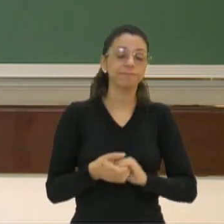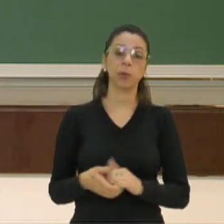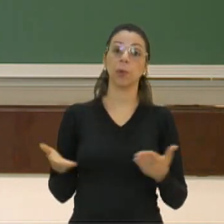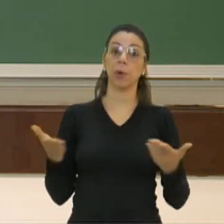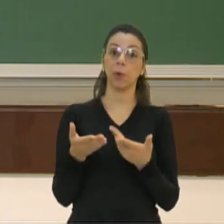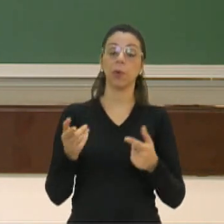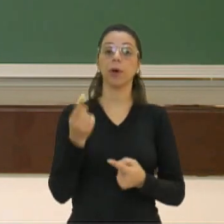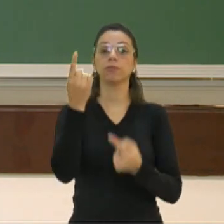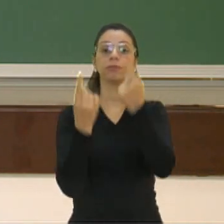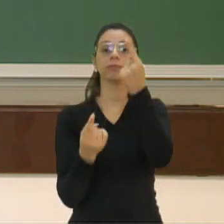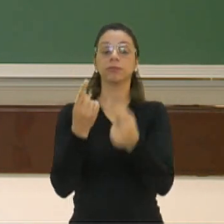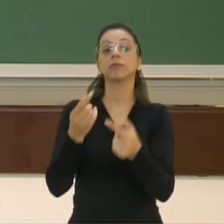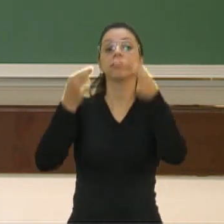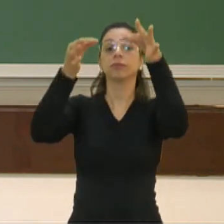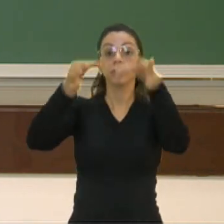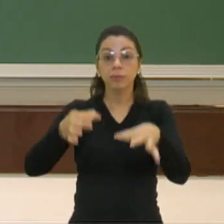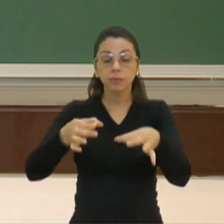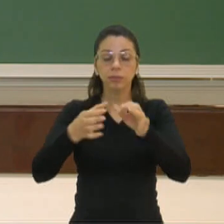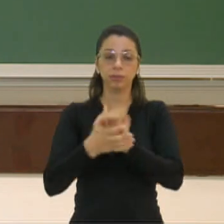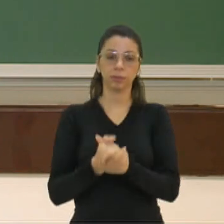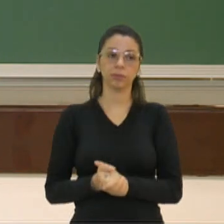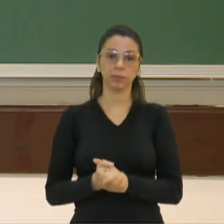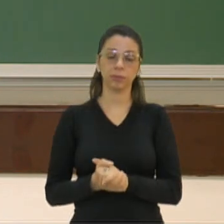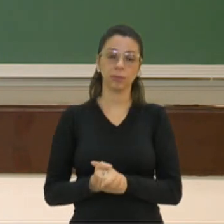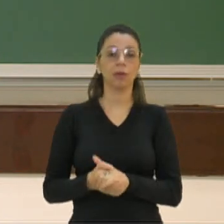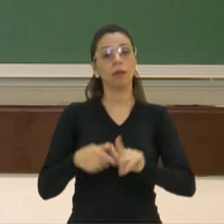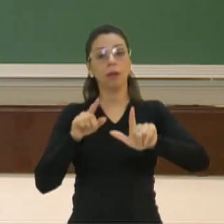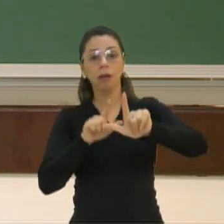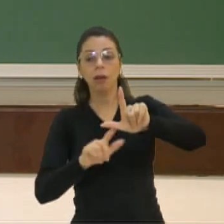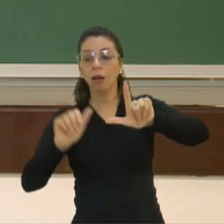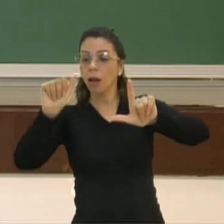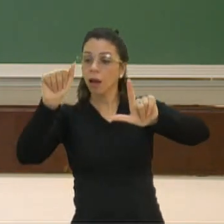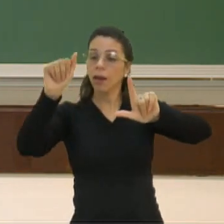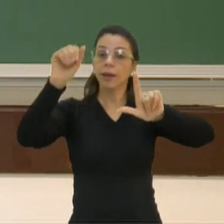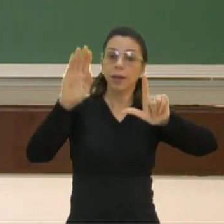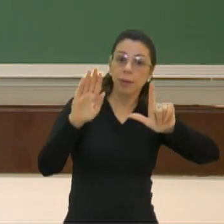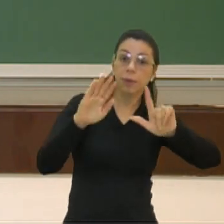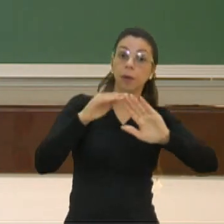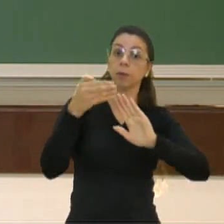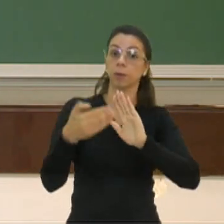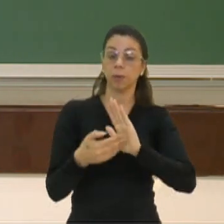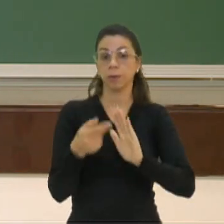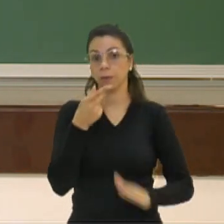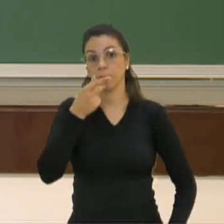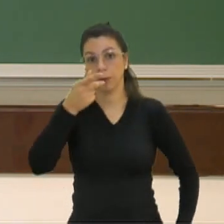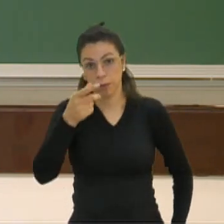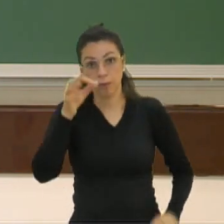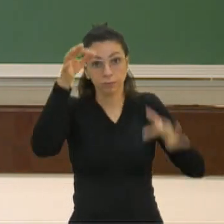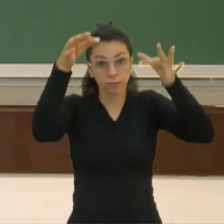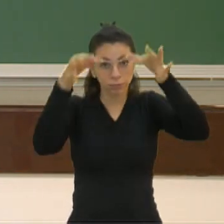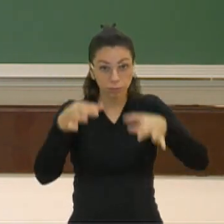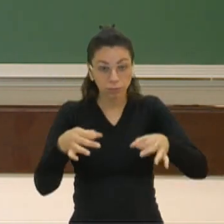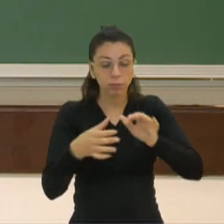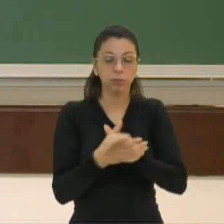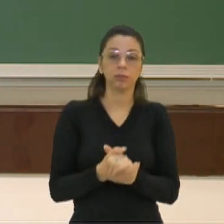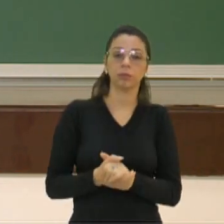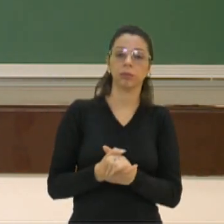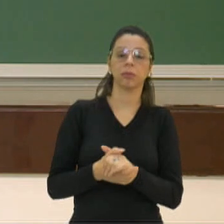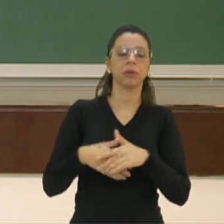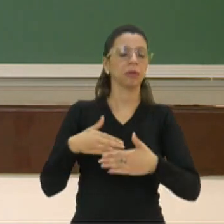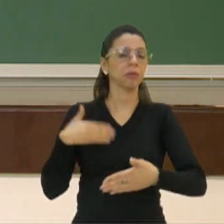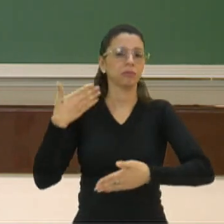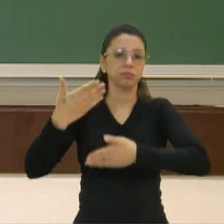ver qual das alternativas estavam certas. Entre A e B, nem tudo que está ali a gente falou exatamente. Sobre nervuras